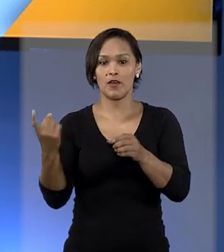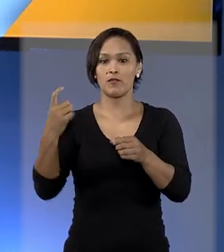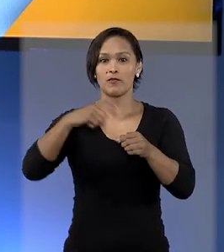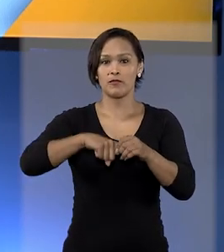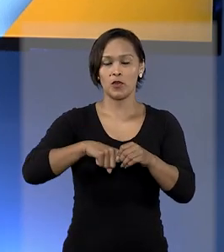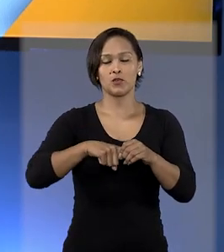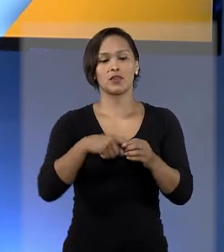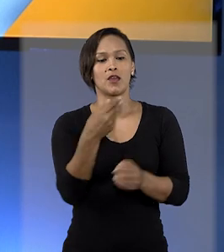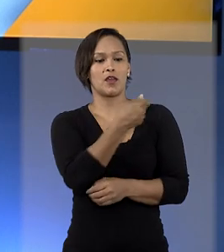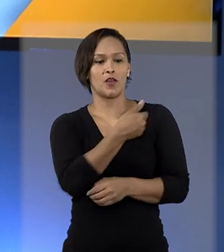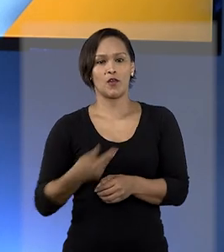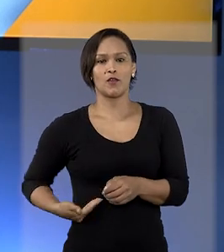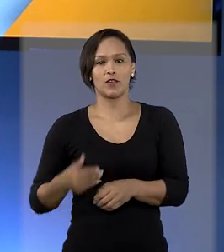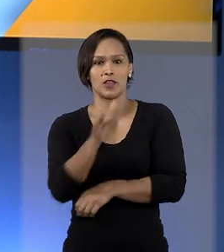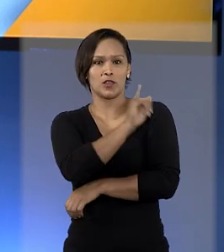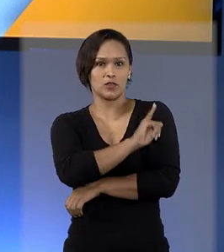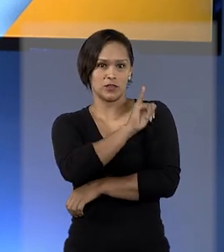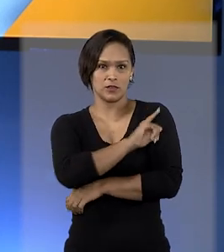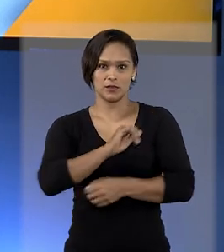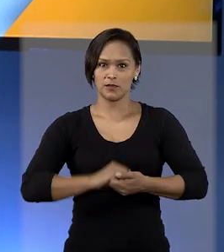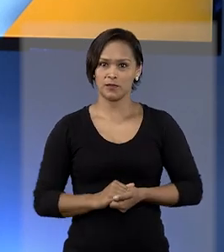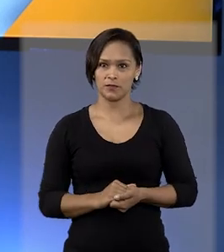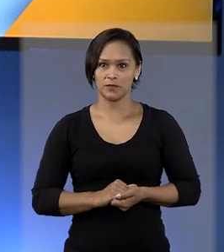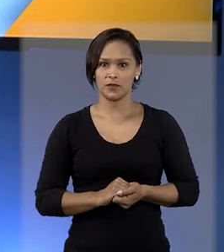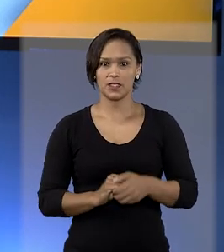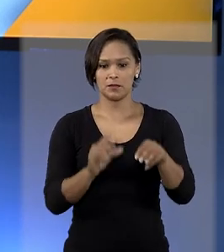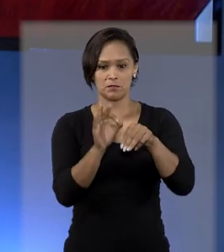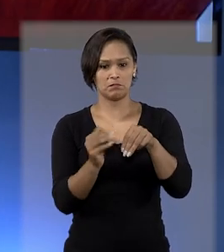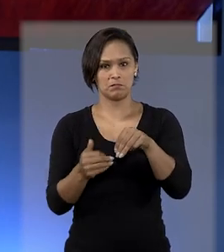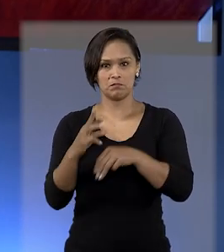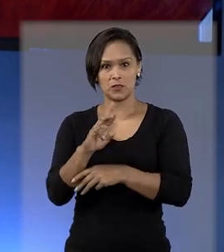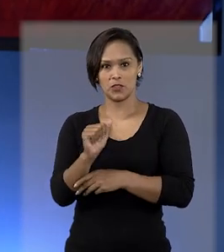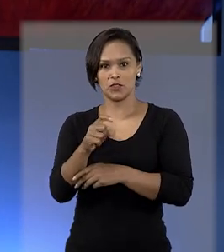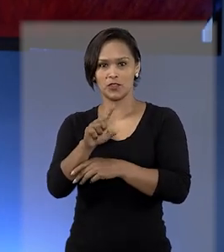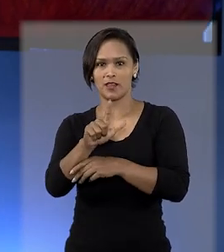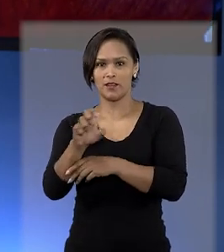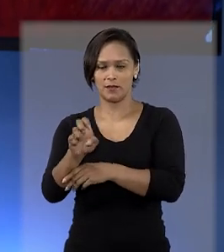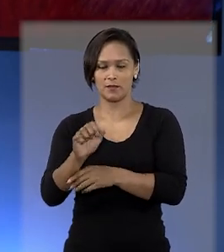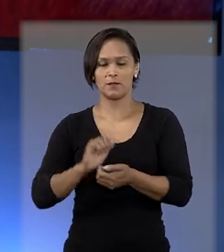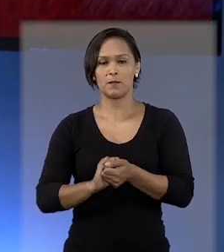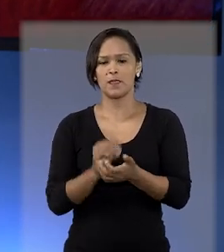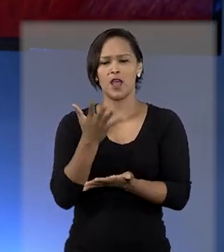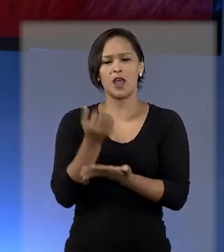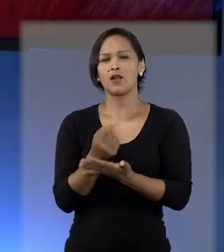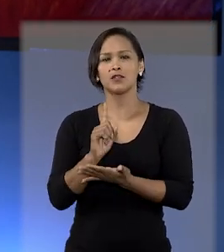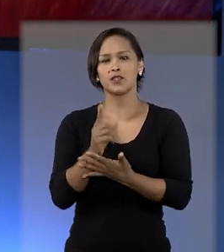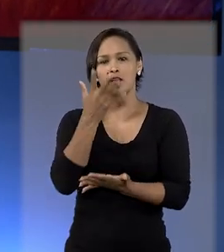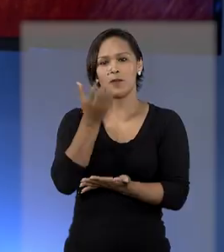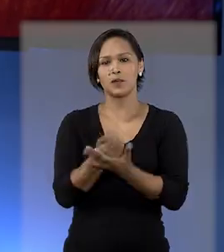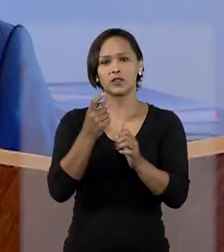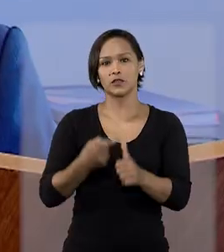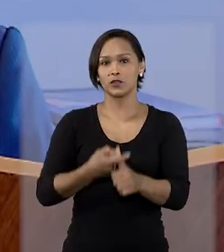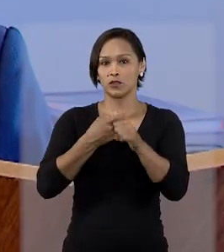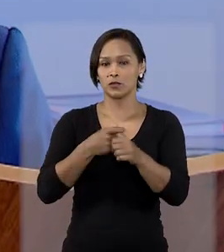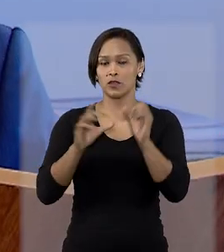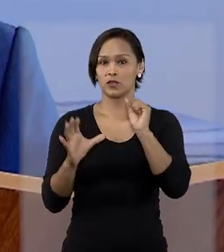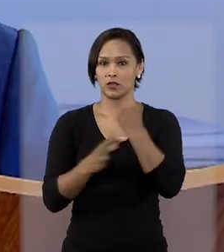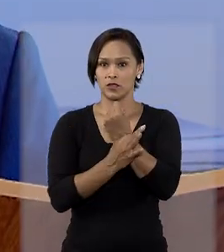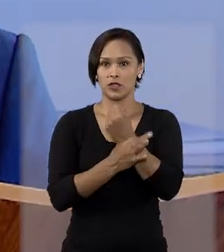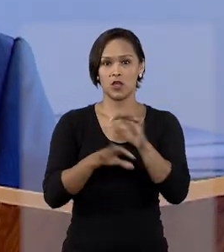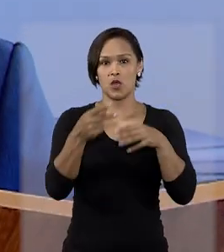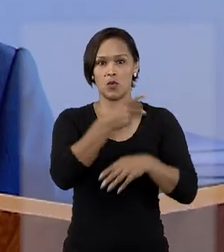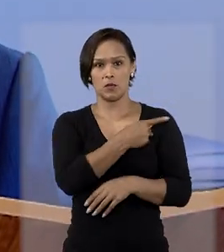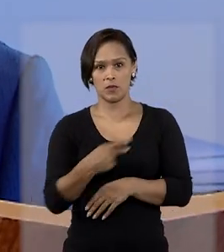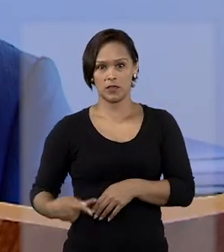governador do Rio de Janeiro. Michele Chiapa. Ao negar o pedido de suspensão de segurança, o presidente